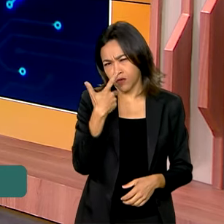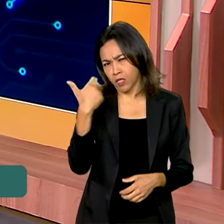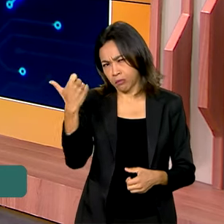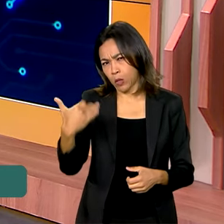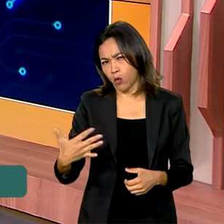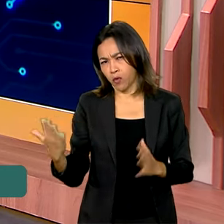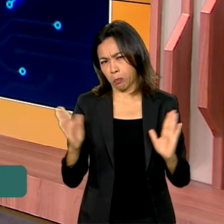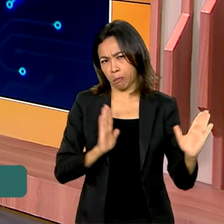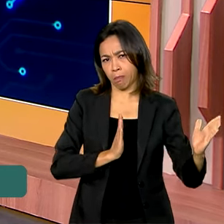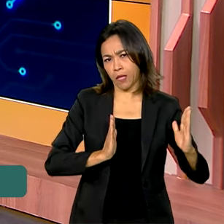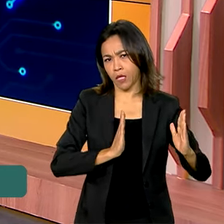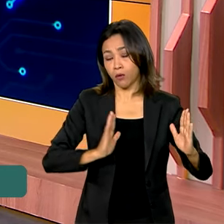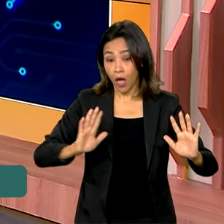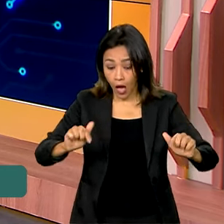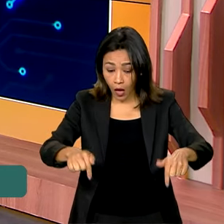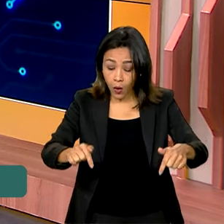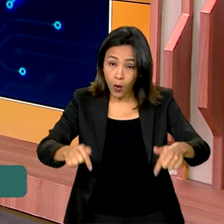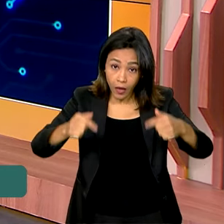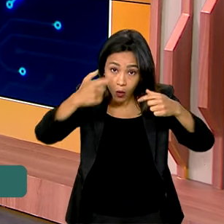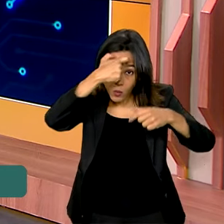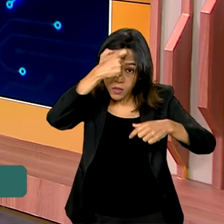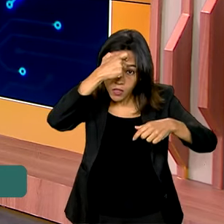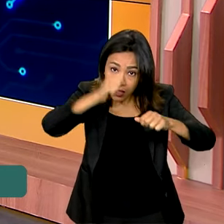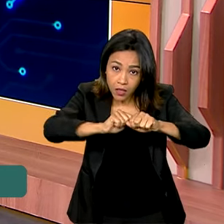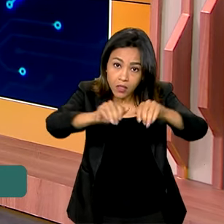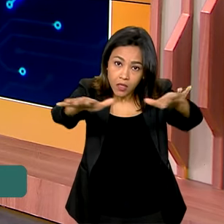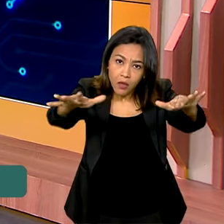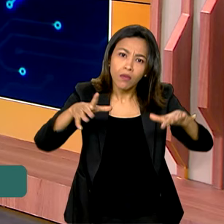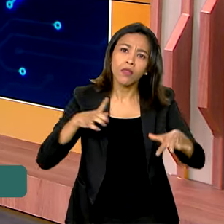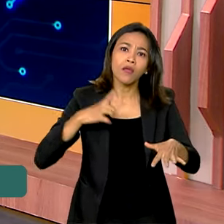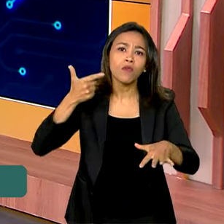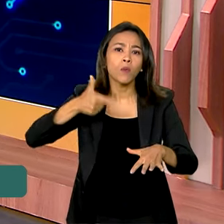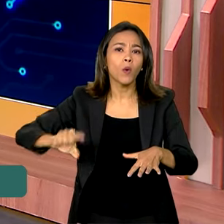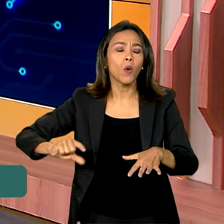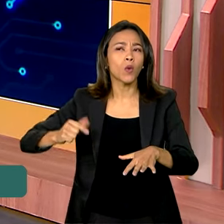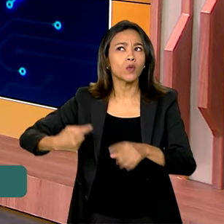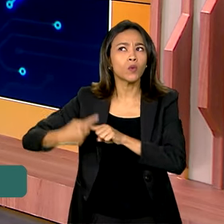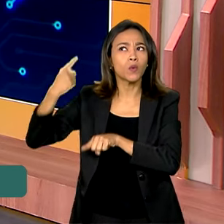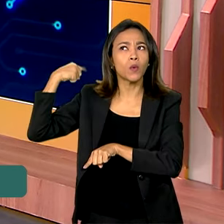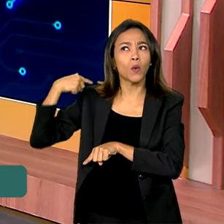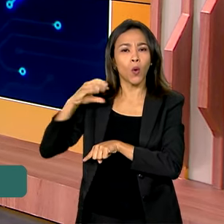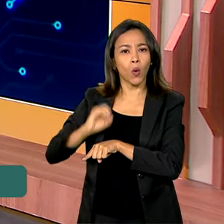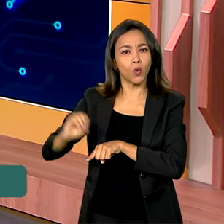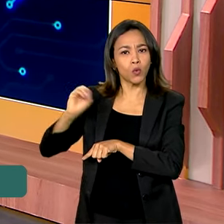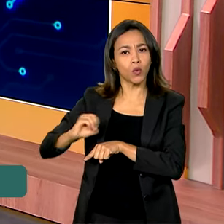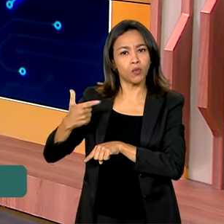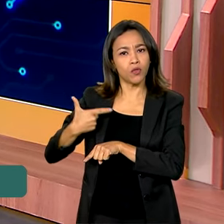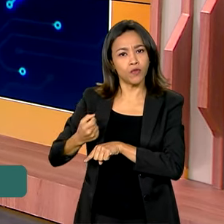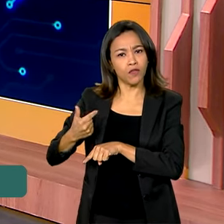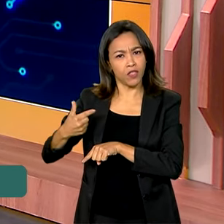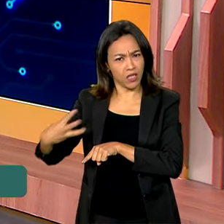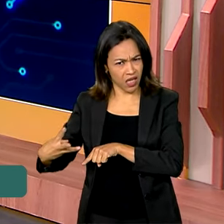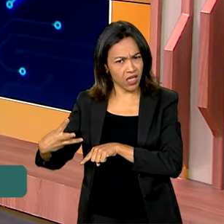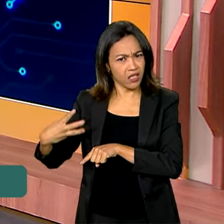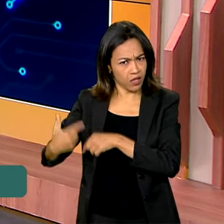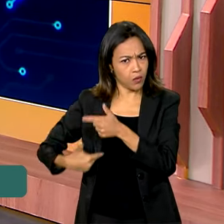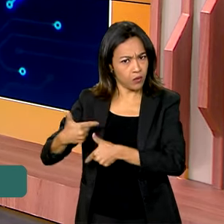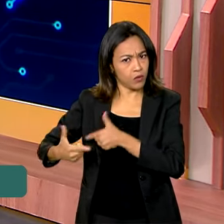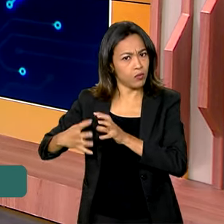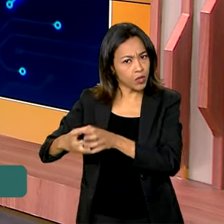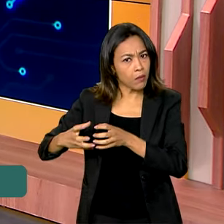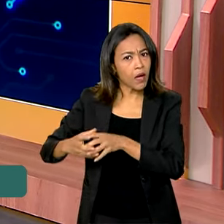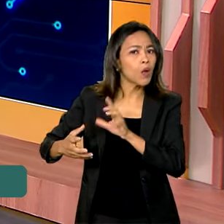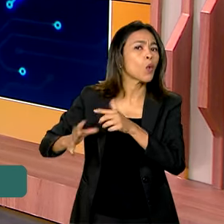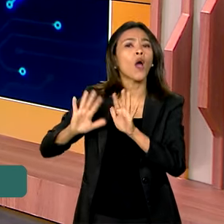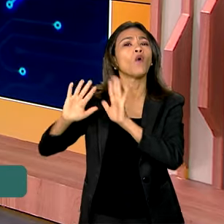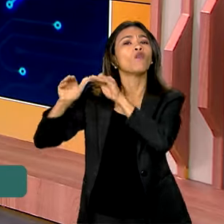agora é mais de conscientização, teve também uma operação Virtude em outubro de 2023, qual foi o foco dela e quais são os